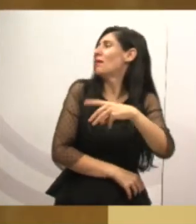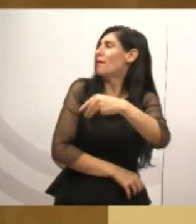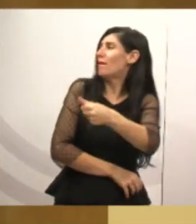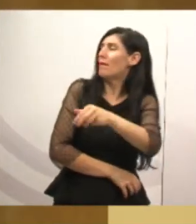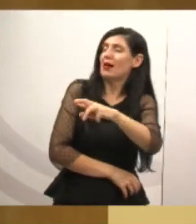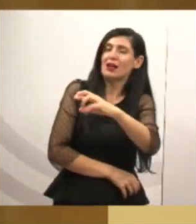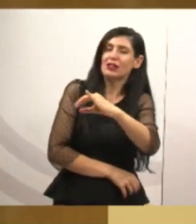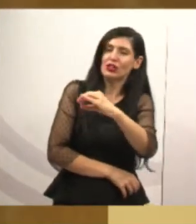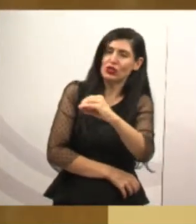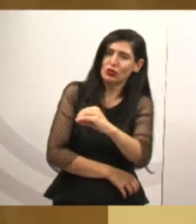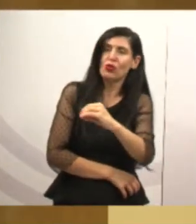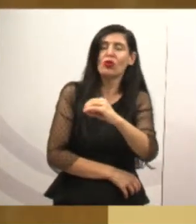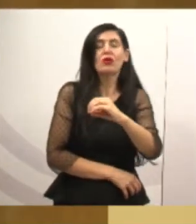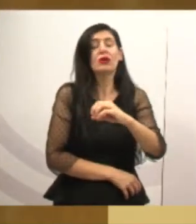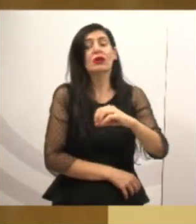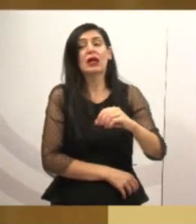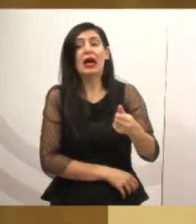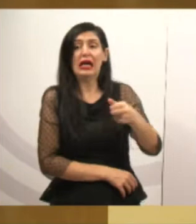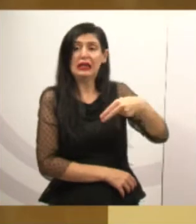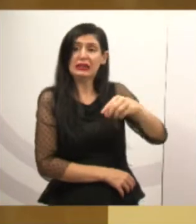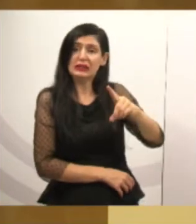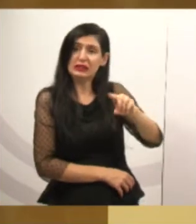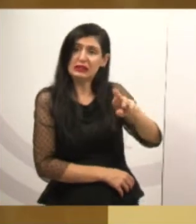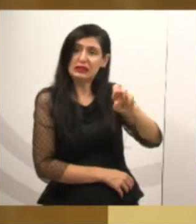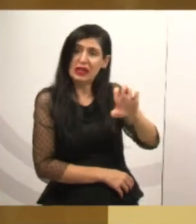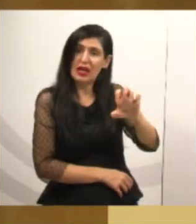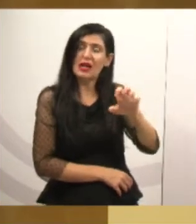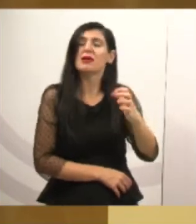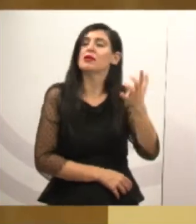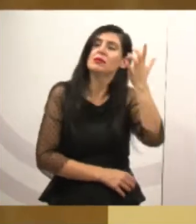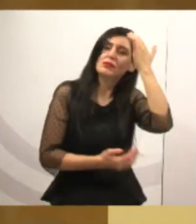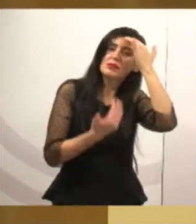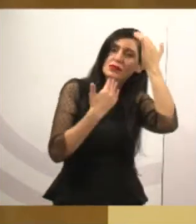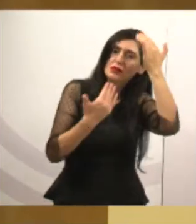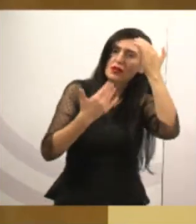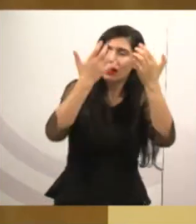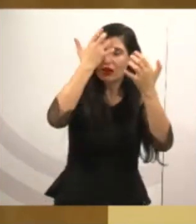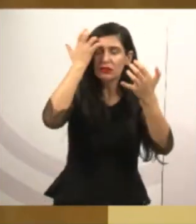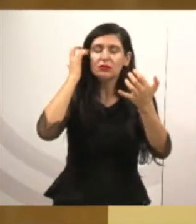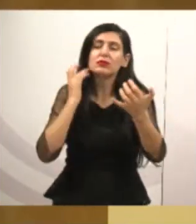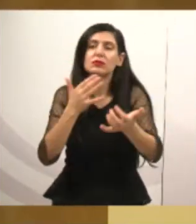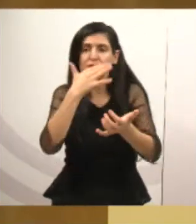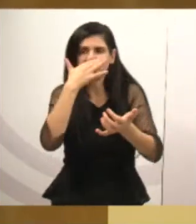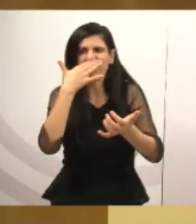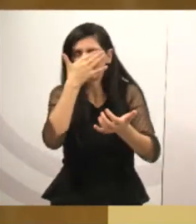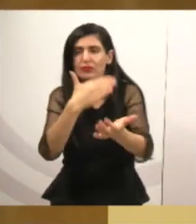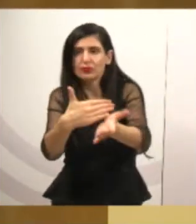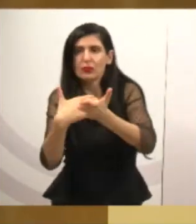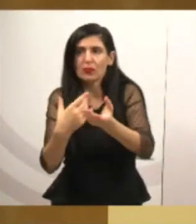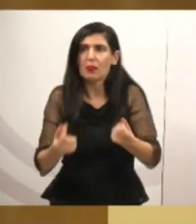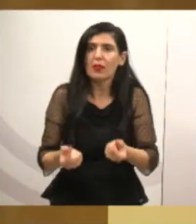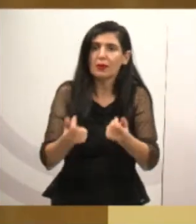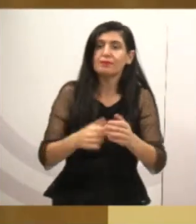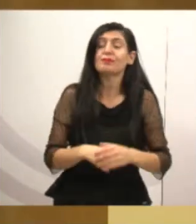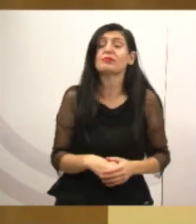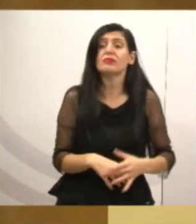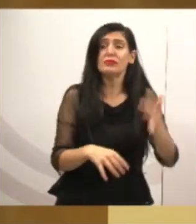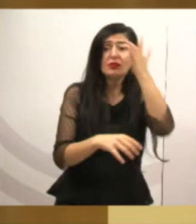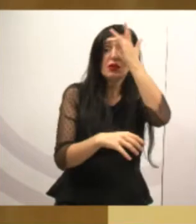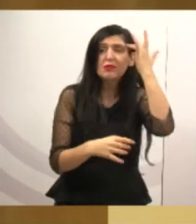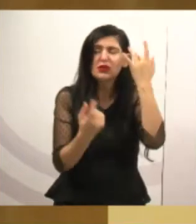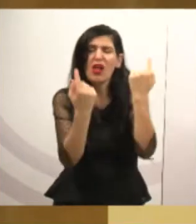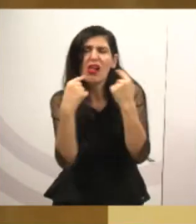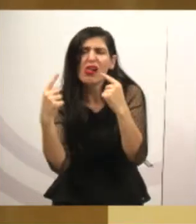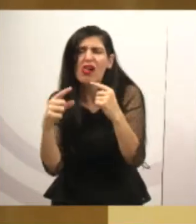pessoas questionam muito em vários locais da cidade aqui onde está fazendo o recapeamento. As pessoas criticam por que não faz na